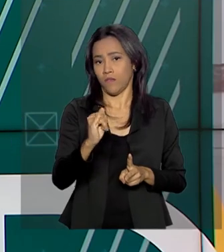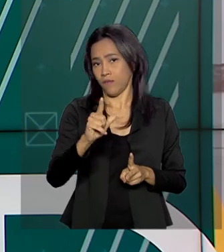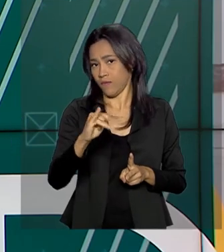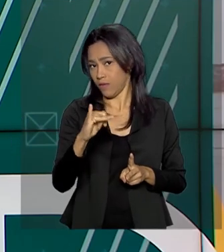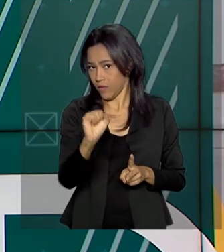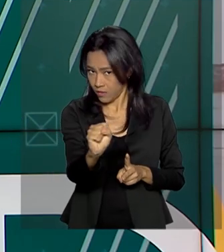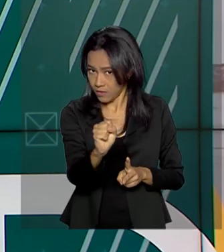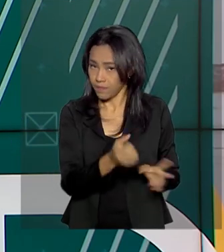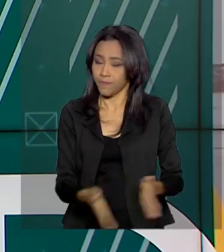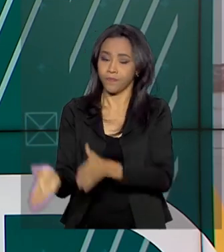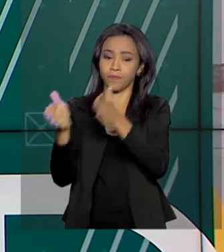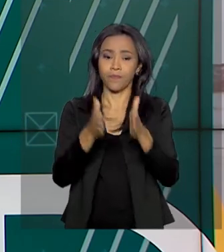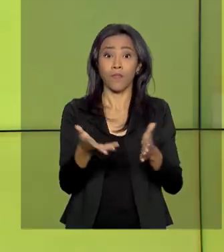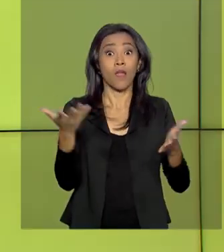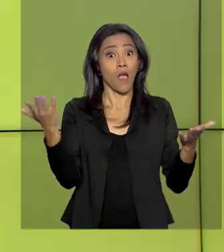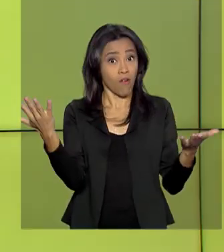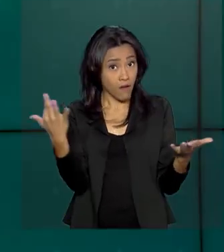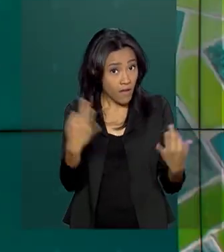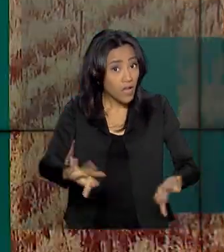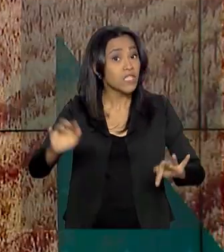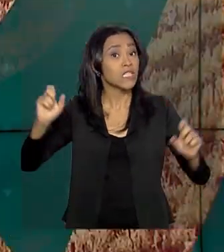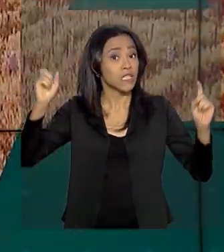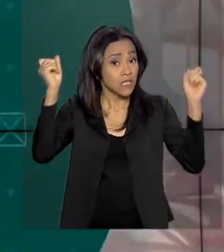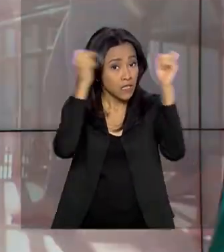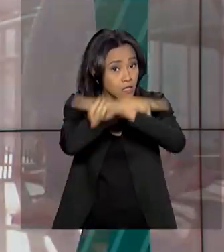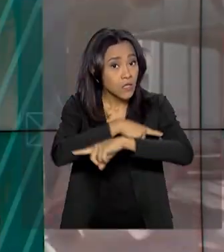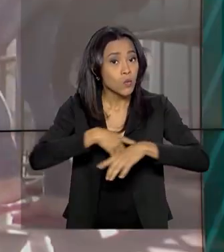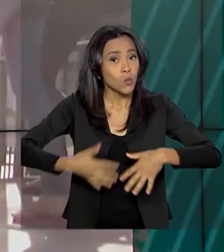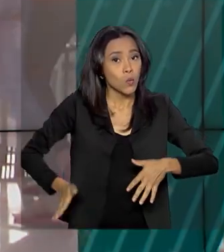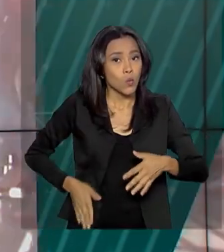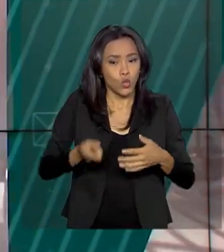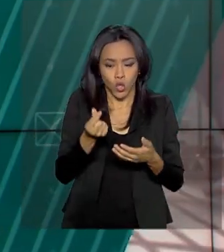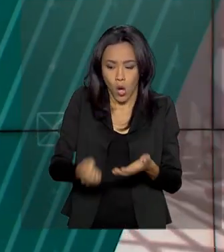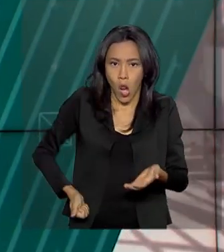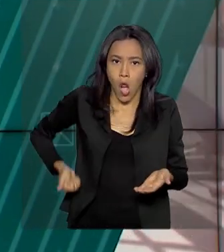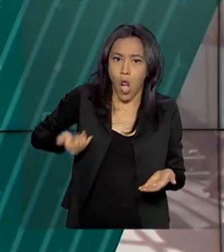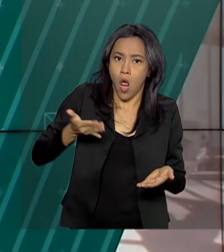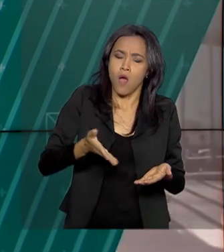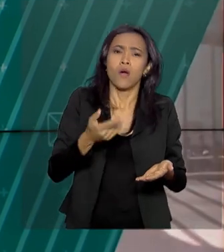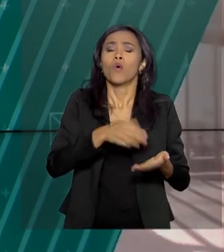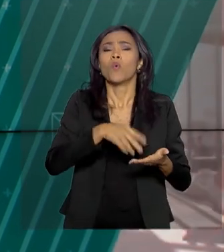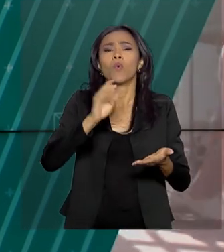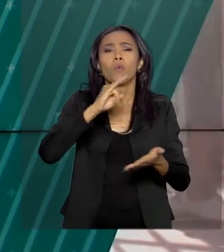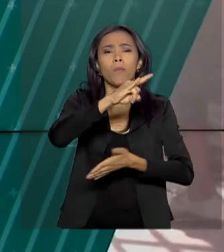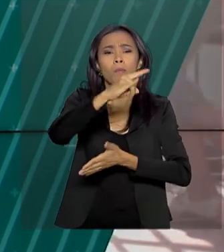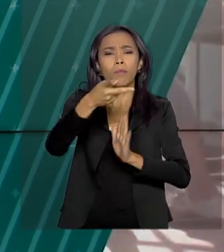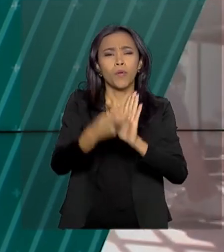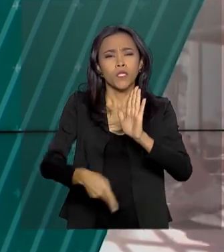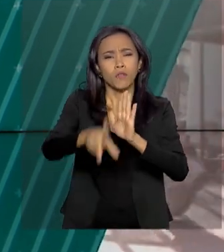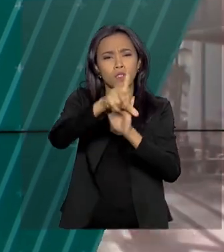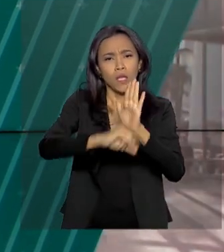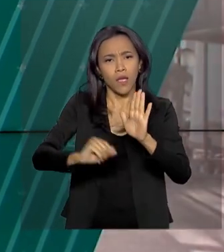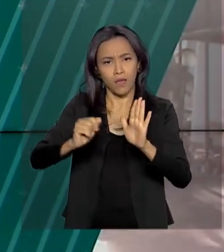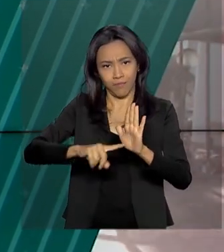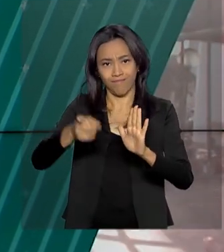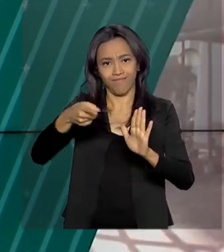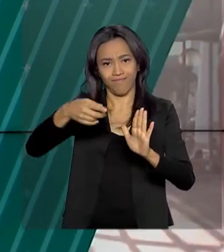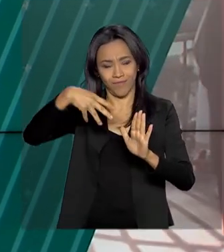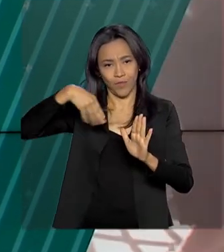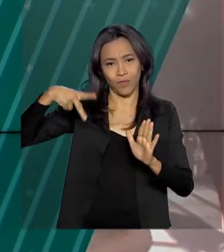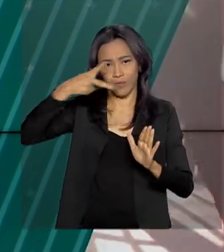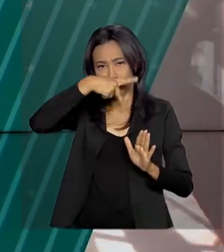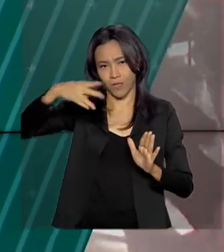Agora vai doer no bolso. Projeto de lei sancionado pelo presidente Jair Bolsonaro e que entra em vigor hoje,